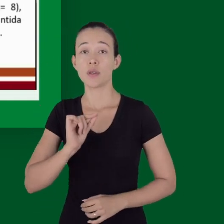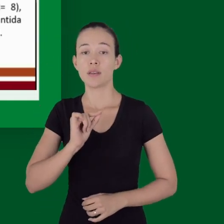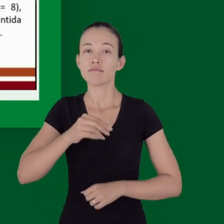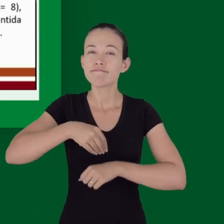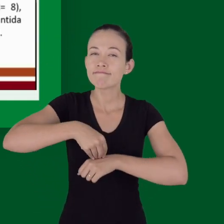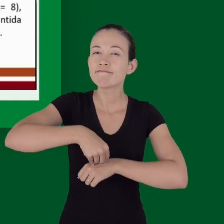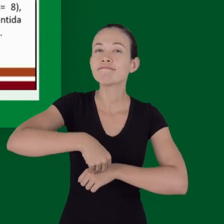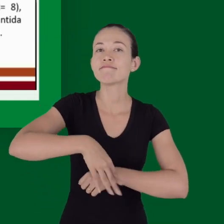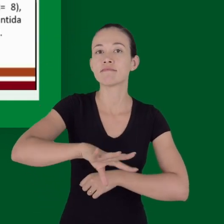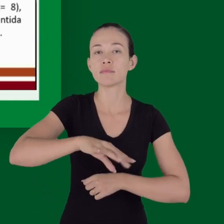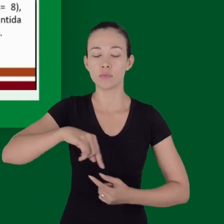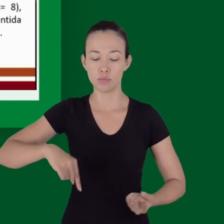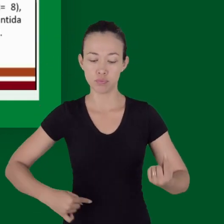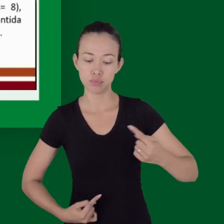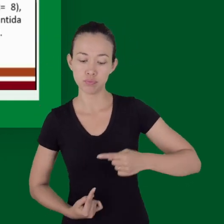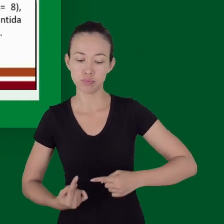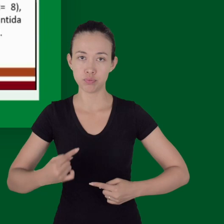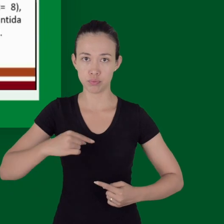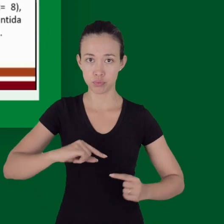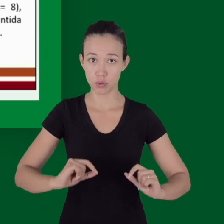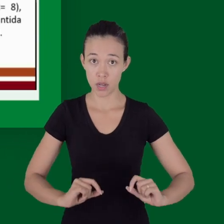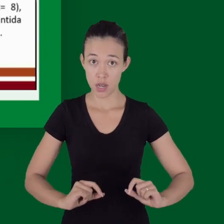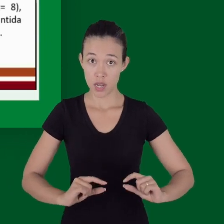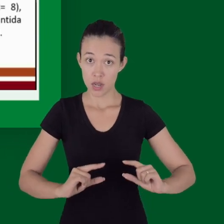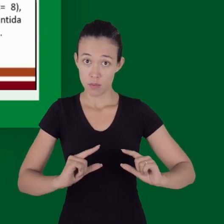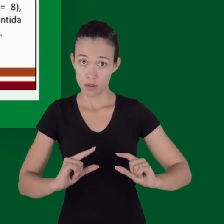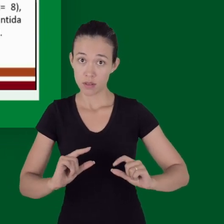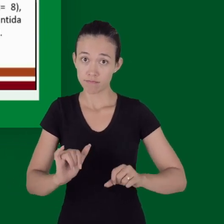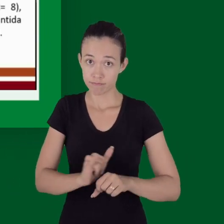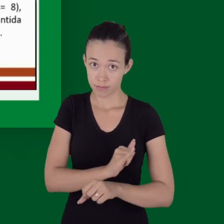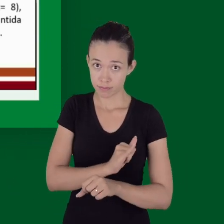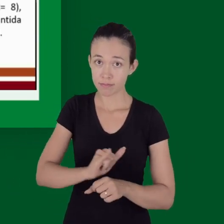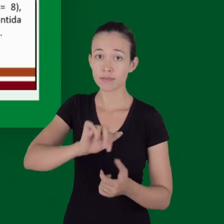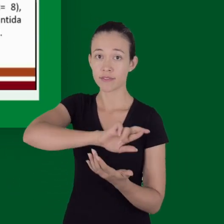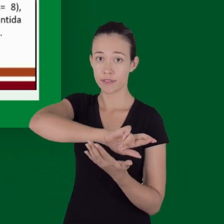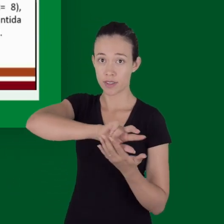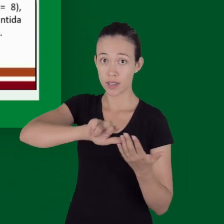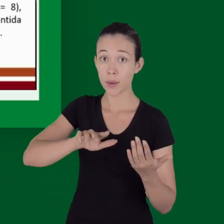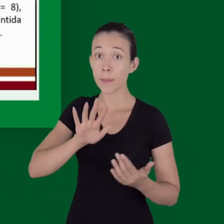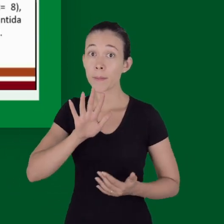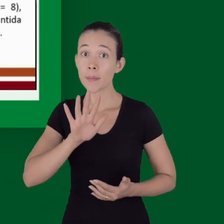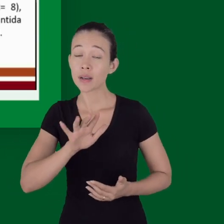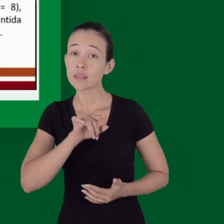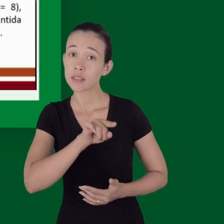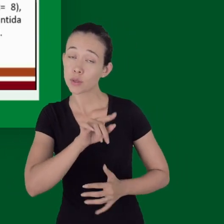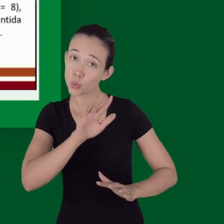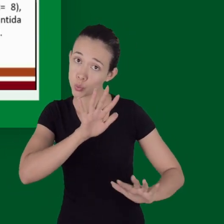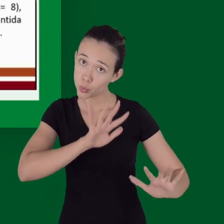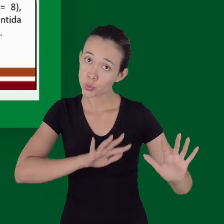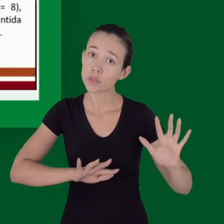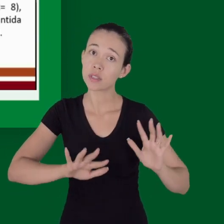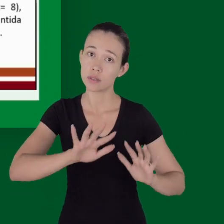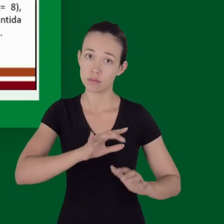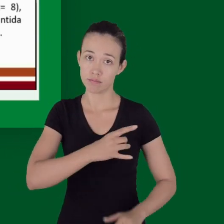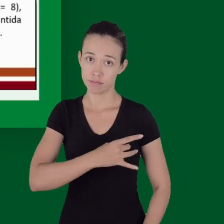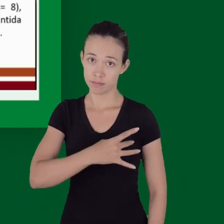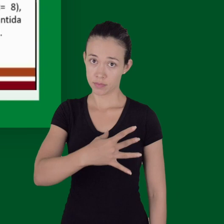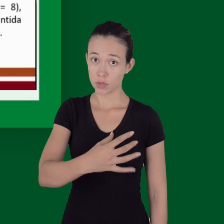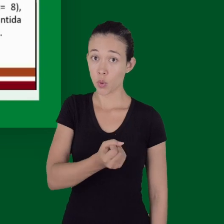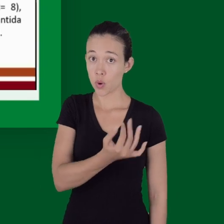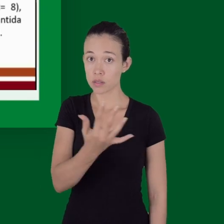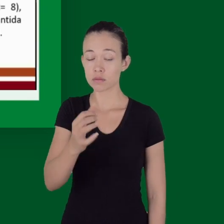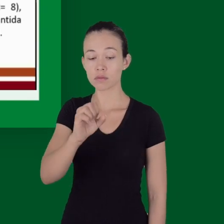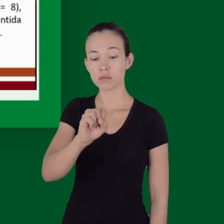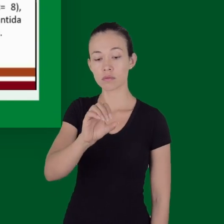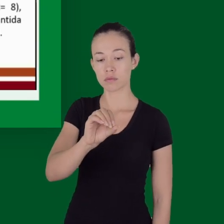de reposição polêmica manter o alvo da pressão arterial sistólica entre 80 e 90 milímetros de mercúrio com a